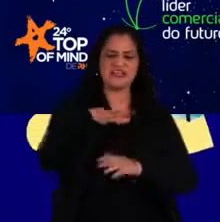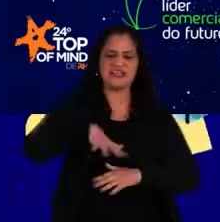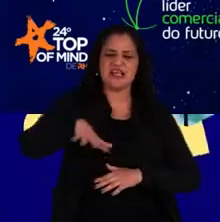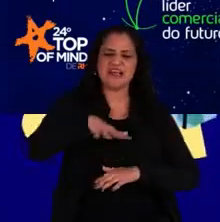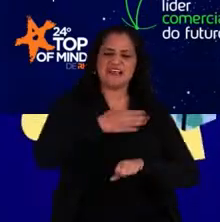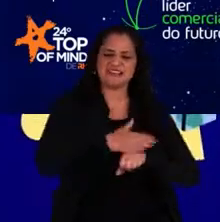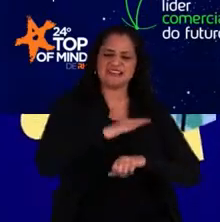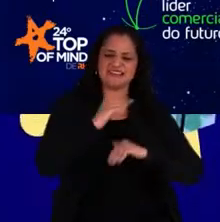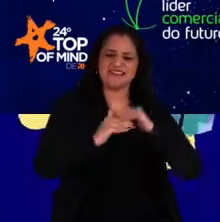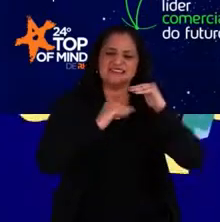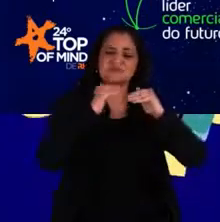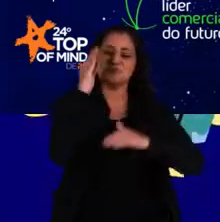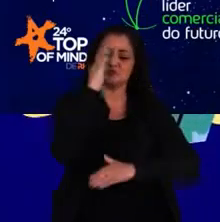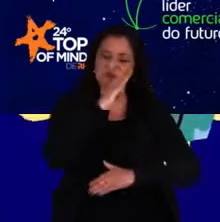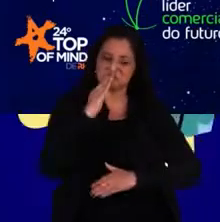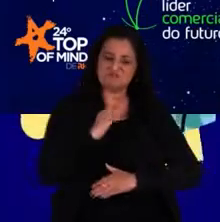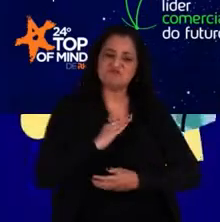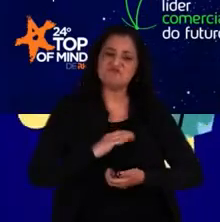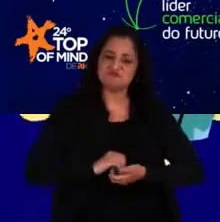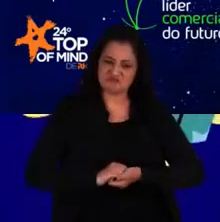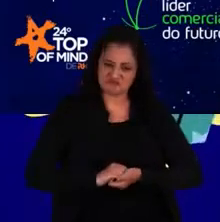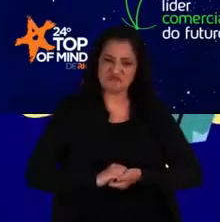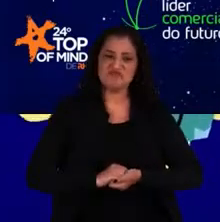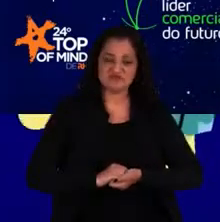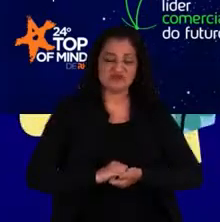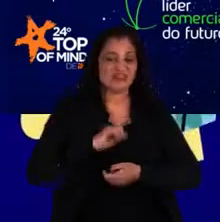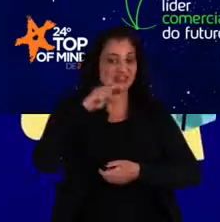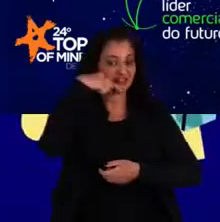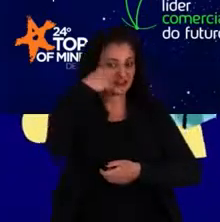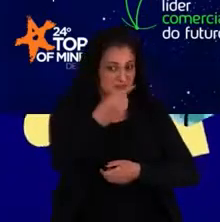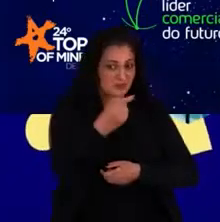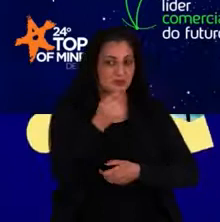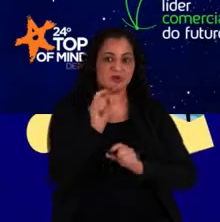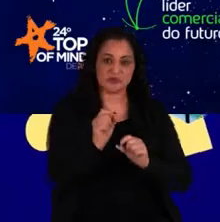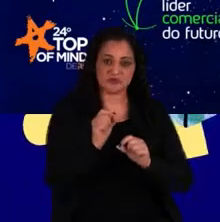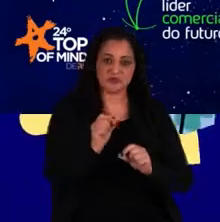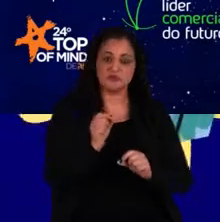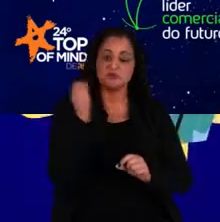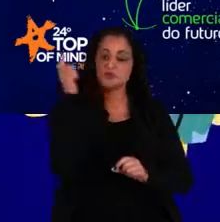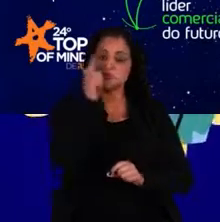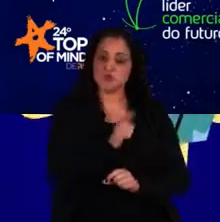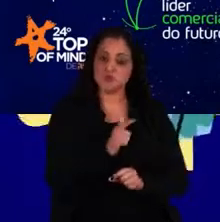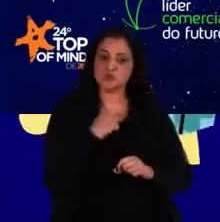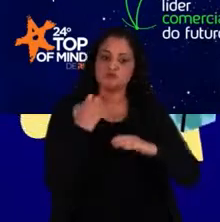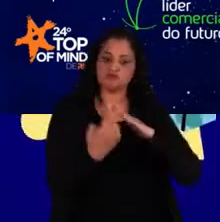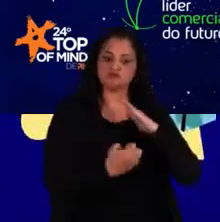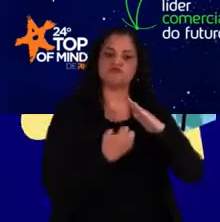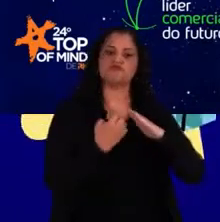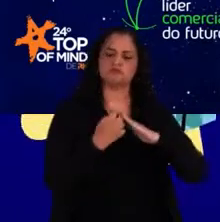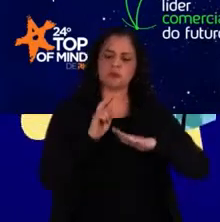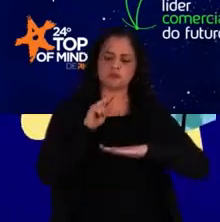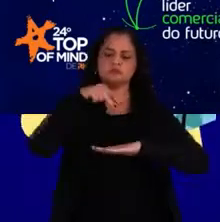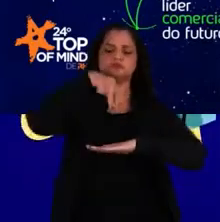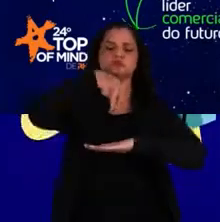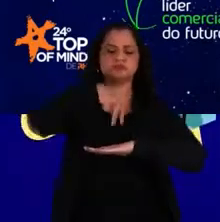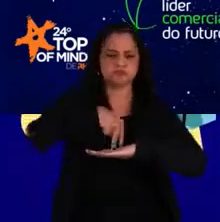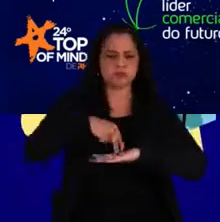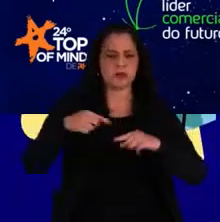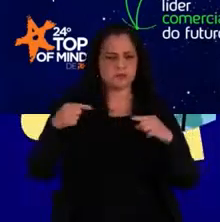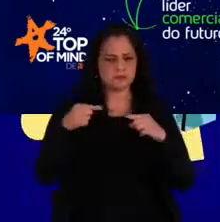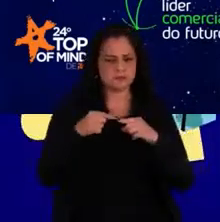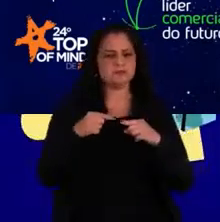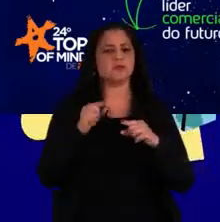treinamento e desenvolvimento no Brasil. Depois disso, adquirimos também uma empresa, a Posiciona, relacionada mais à